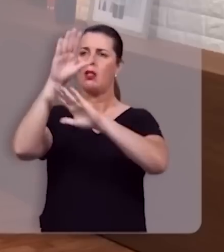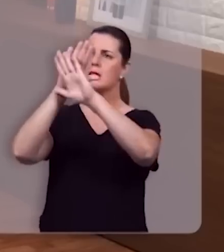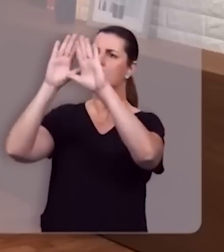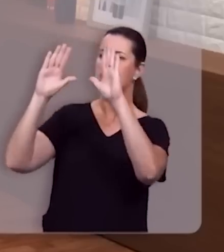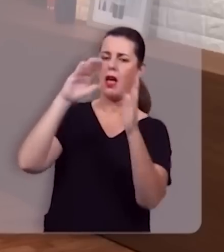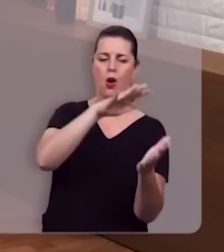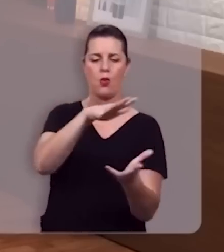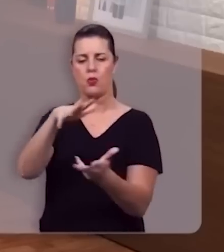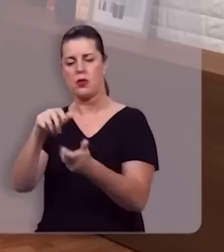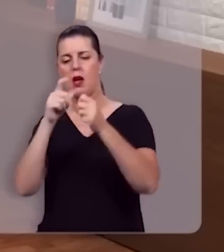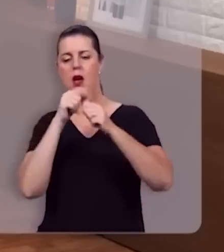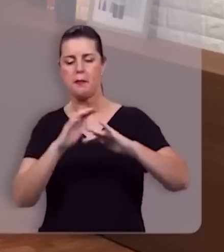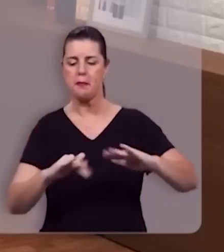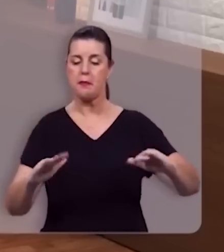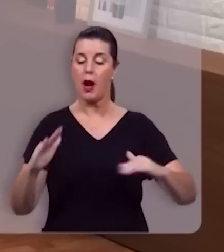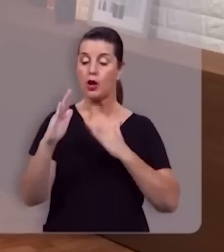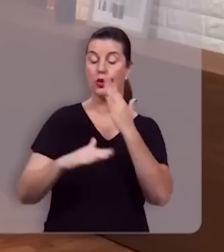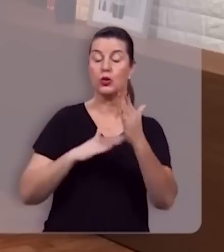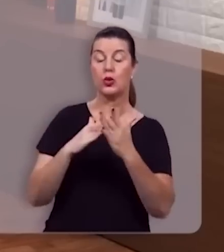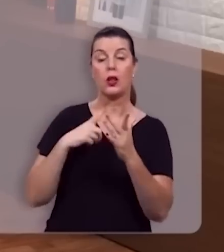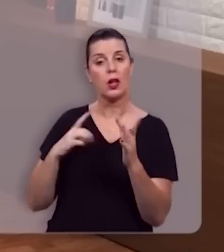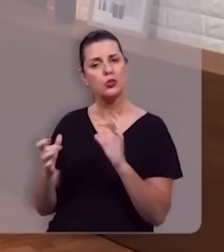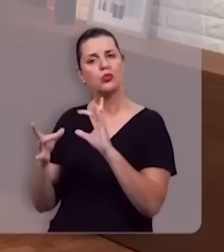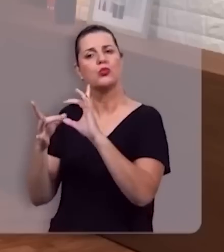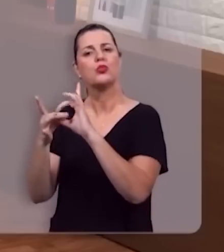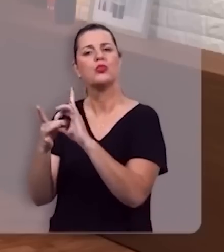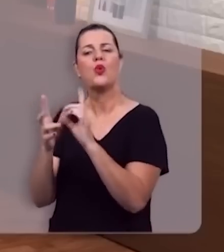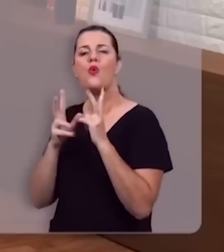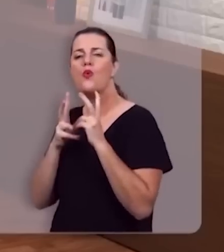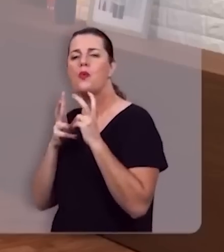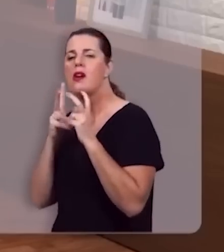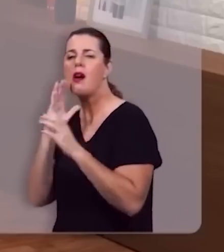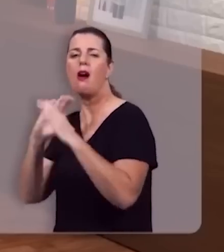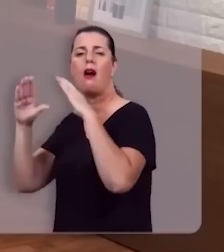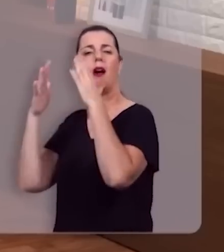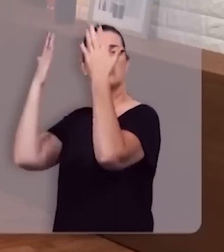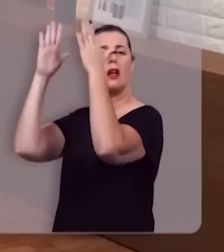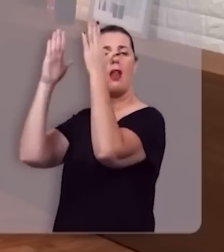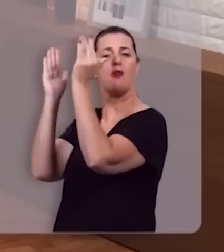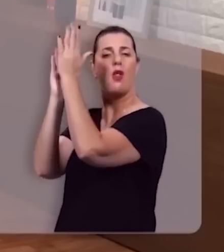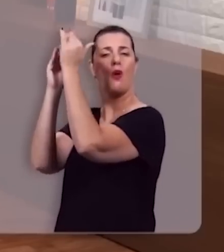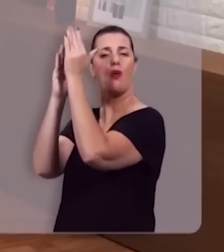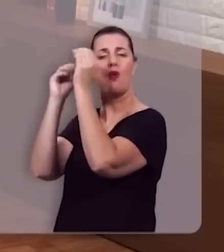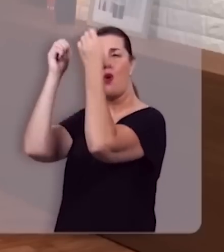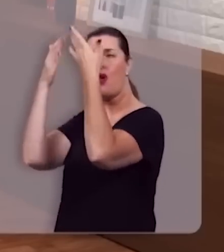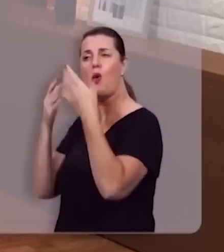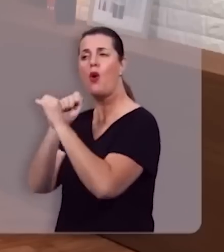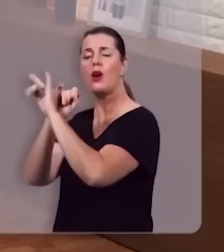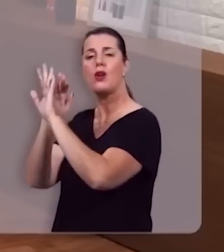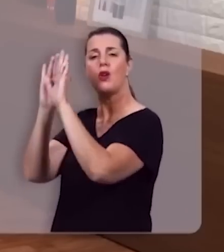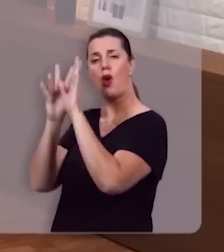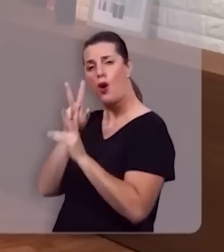terra, que há no mar, que há em todo o universo. Estão juntando as suas vozes para celebrar louvores e honra e